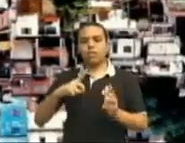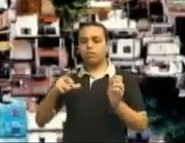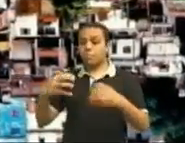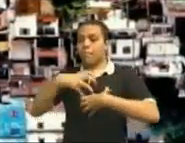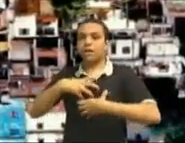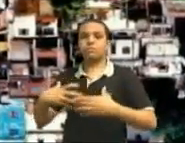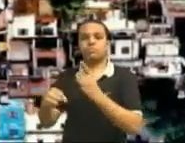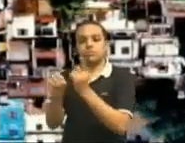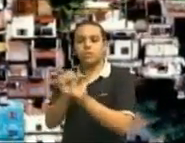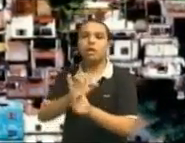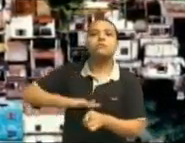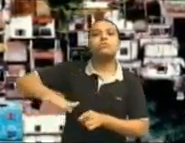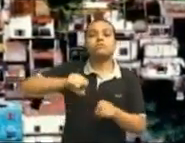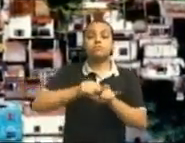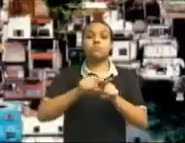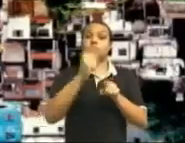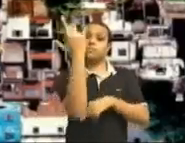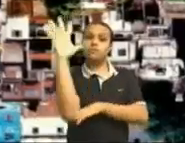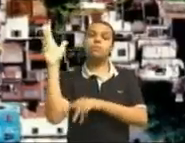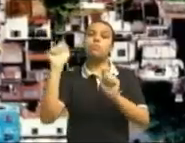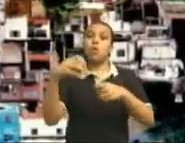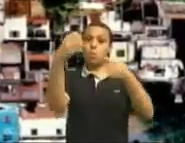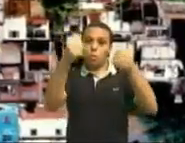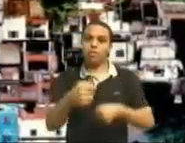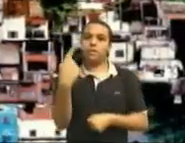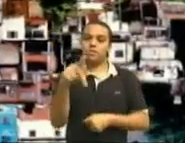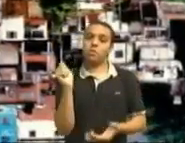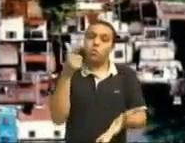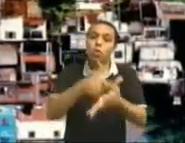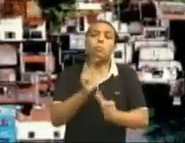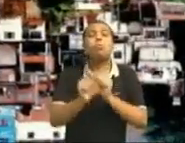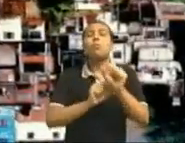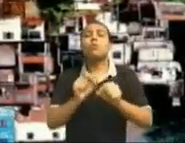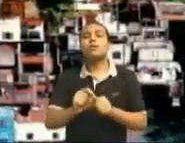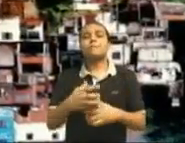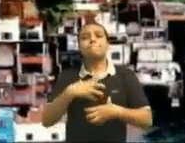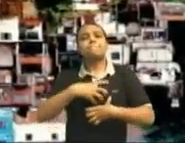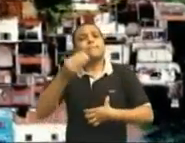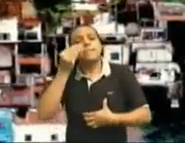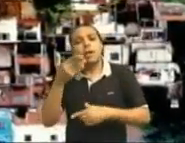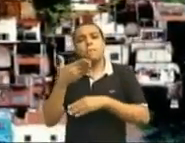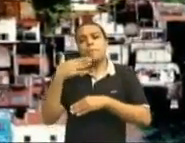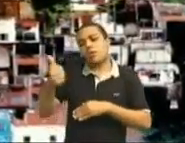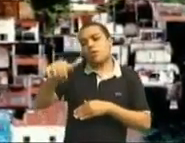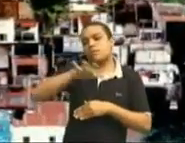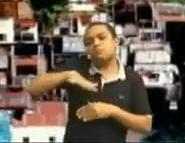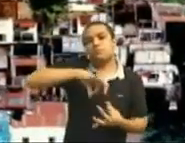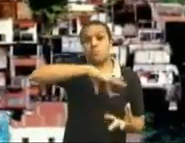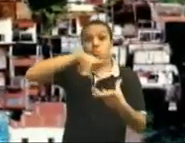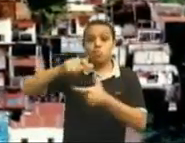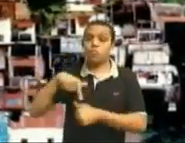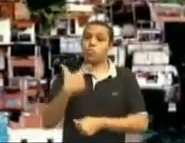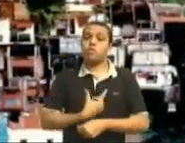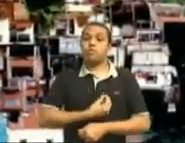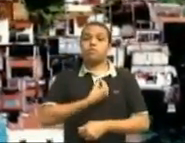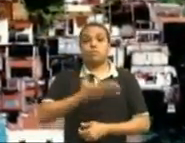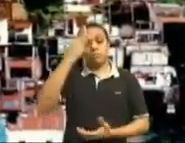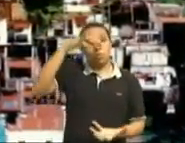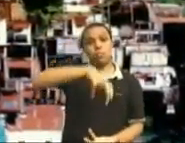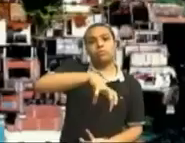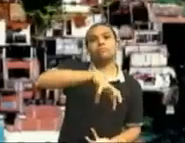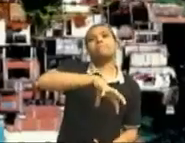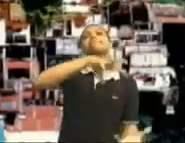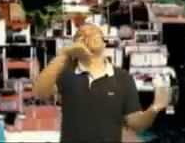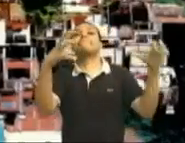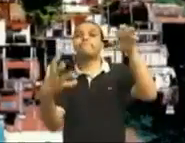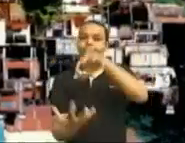ambiente e na sociedade. Use o seu poder de compra buscando melhorar o mundo em que vivemos. Afinal, ele está de cabeça para